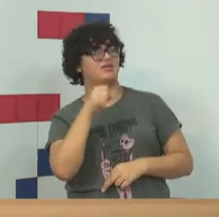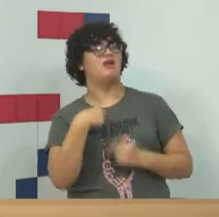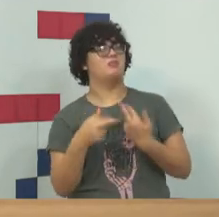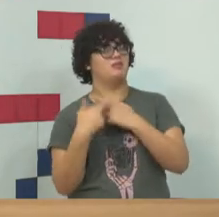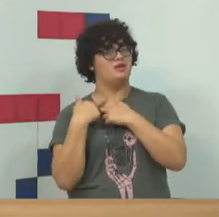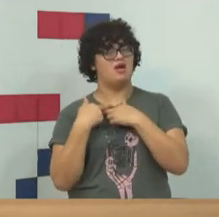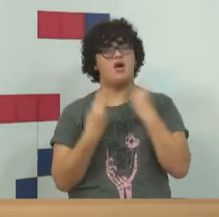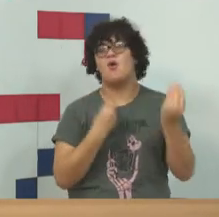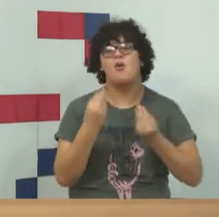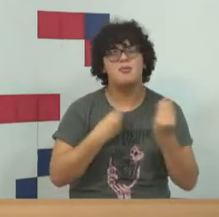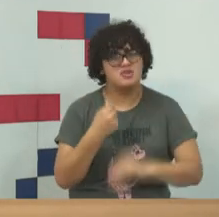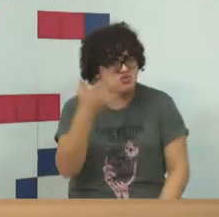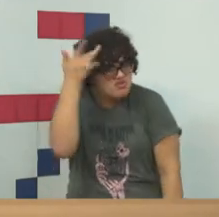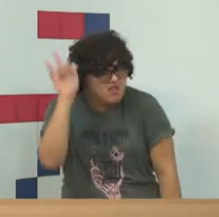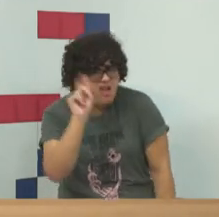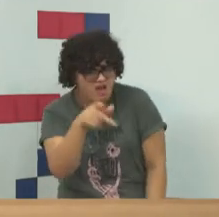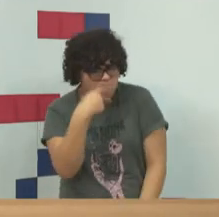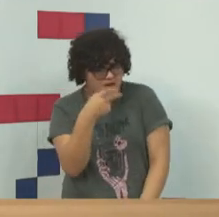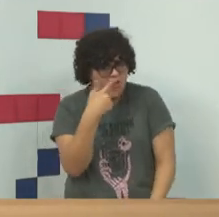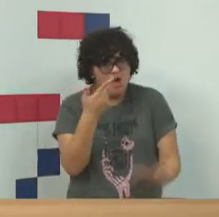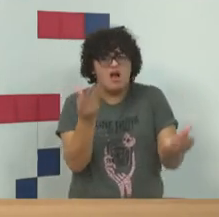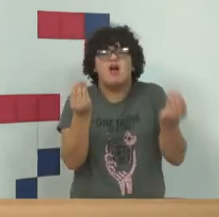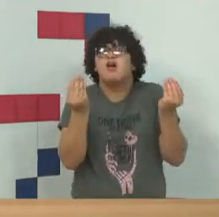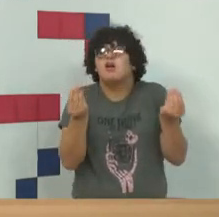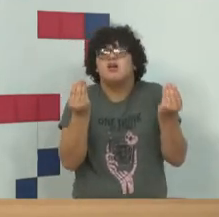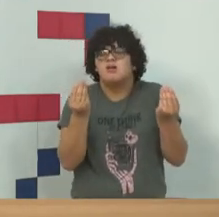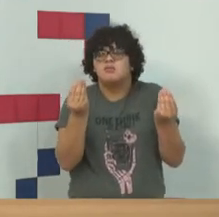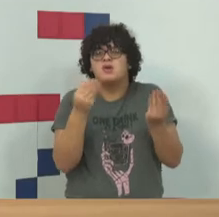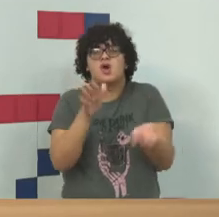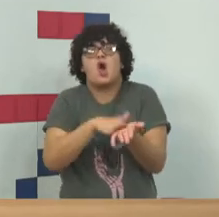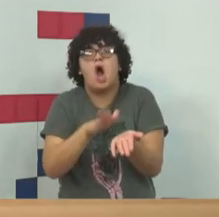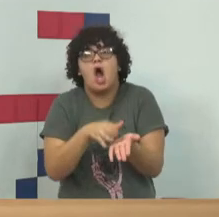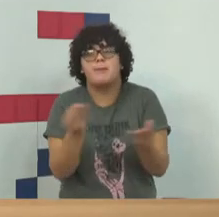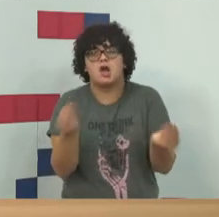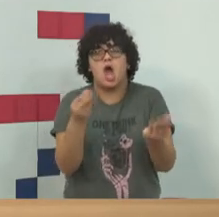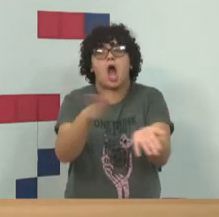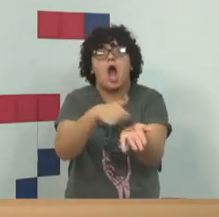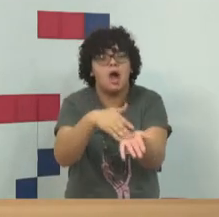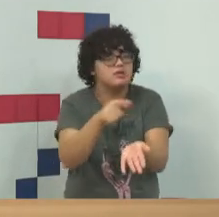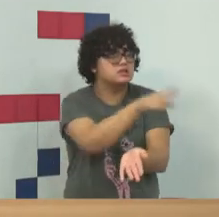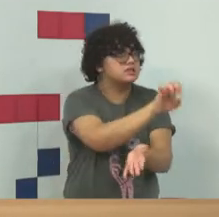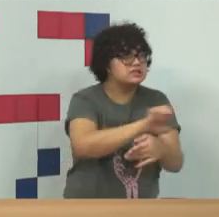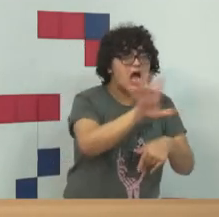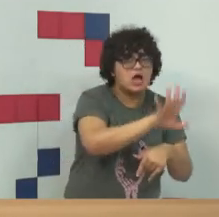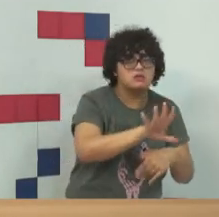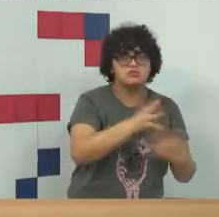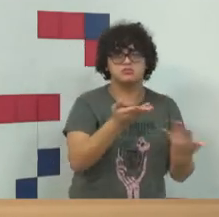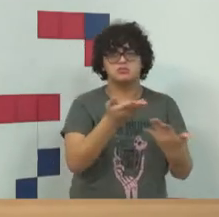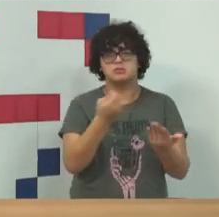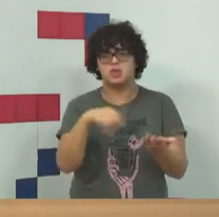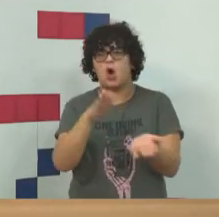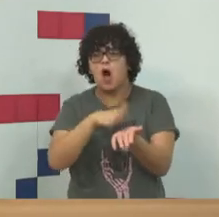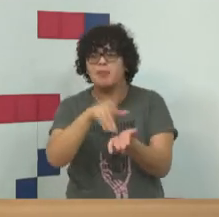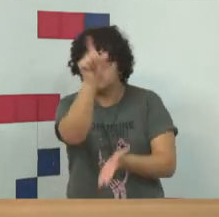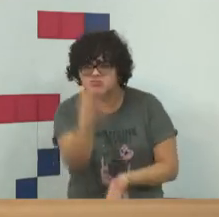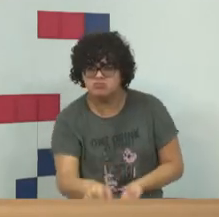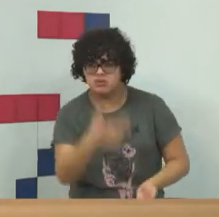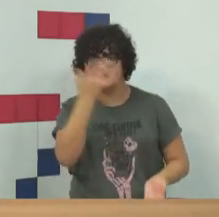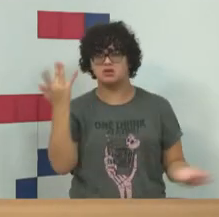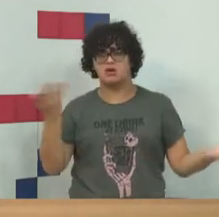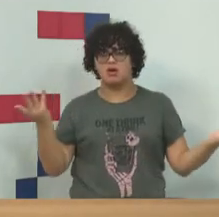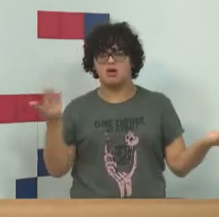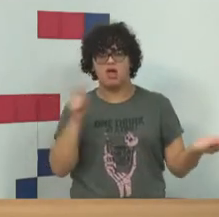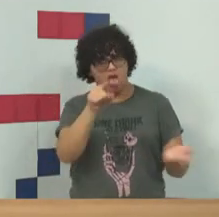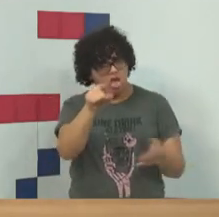E se eu não sei quem falou, como eu vou cobrar? Eu vou cobrar do Estado? Eu preciso cobrar da pessoa. A